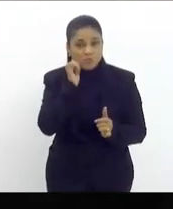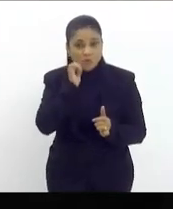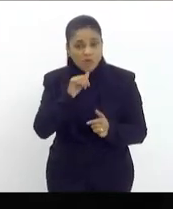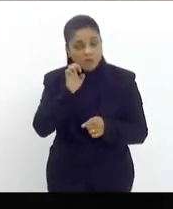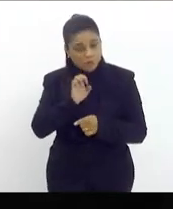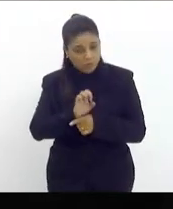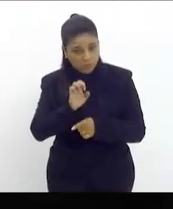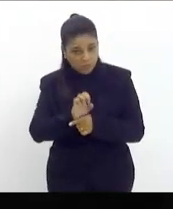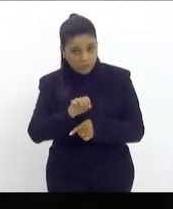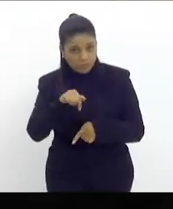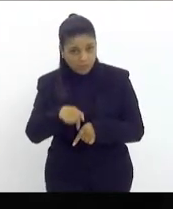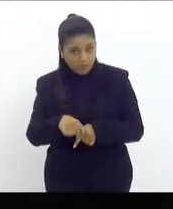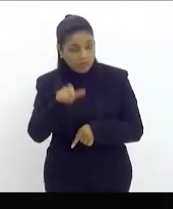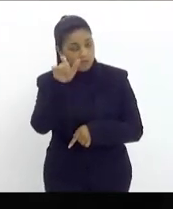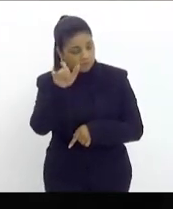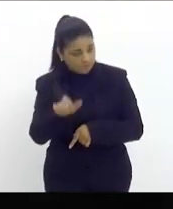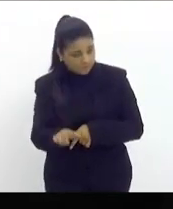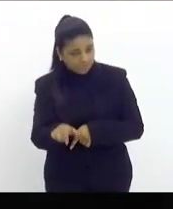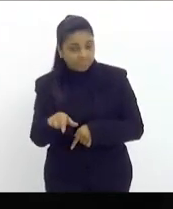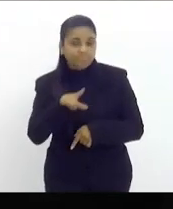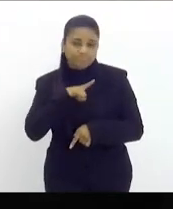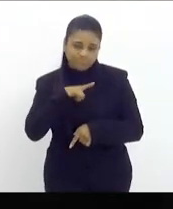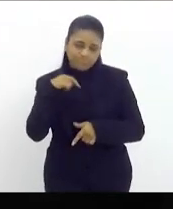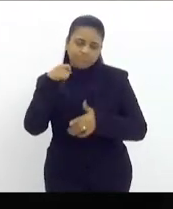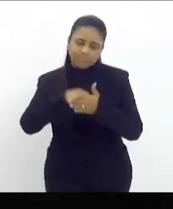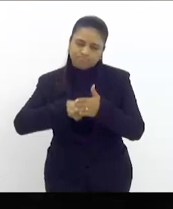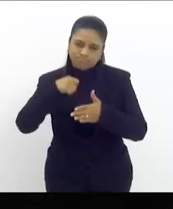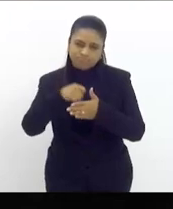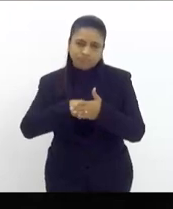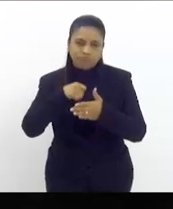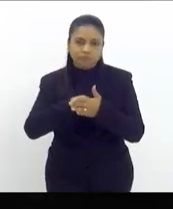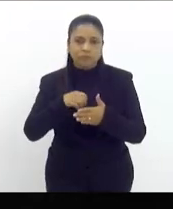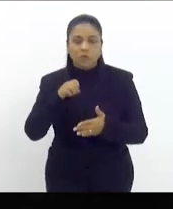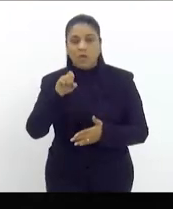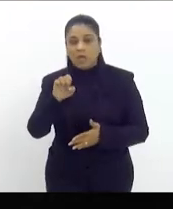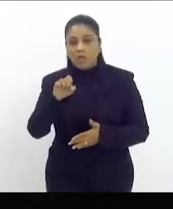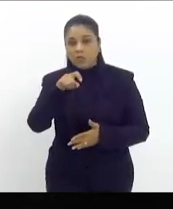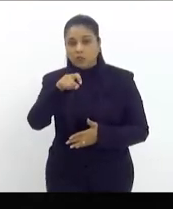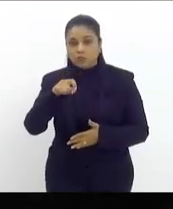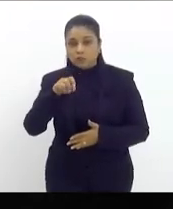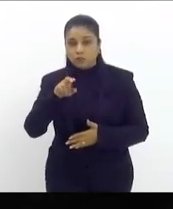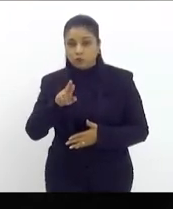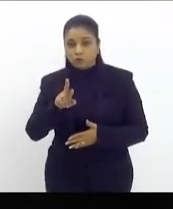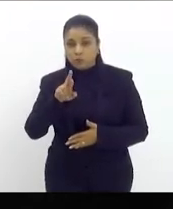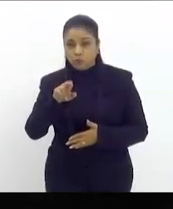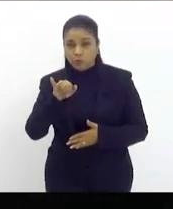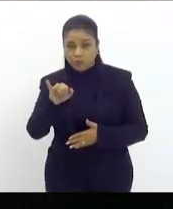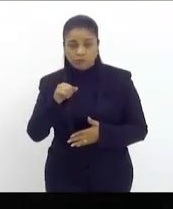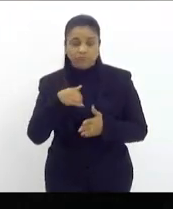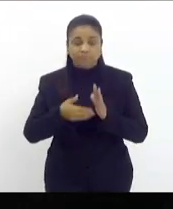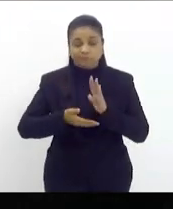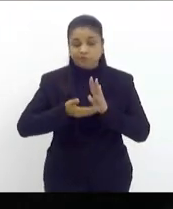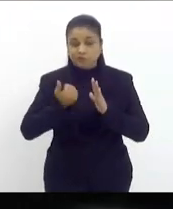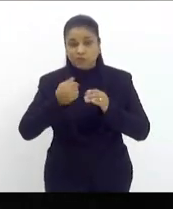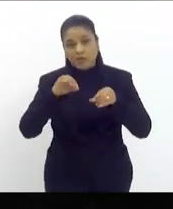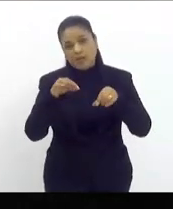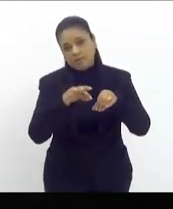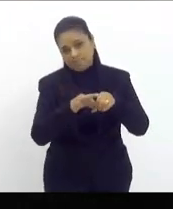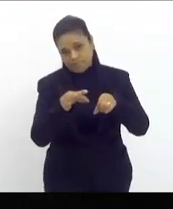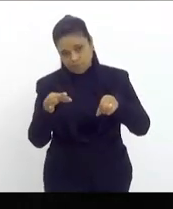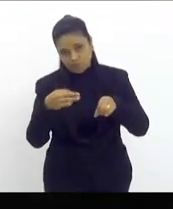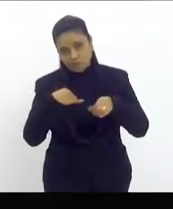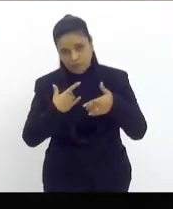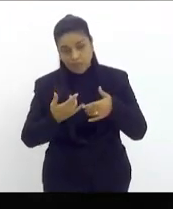tem mulheres que ainda hoje lutam para que o ex-chure fosse retirado do corpo delas, mas que elas não